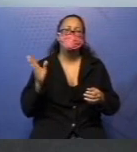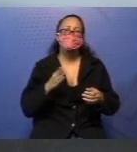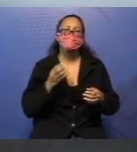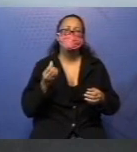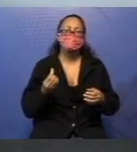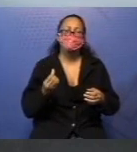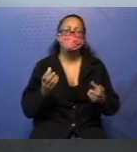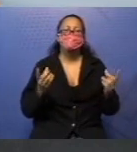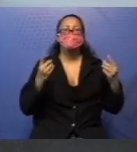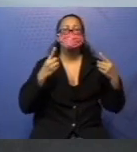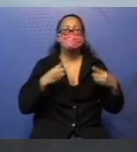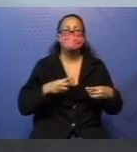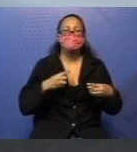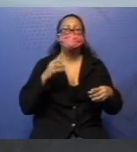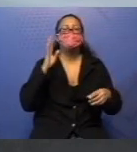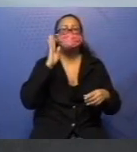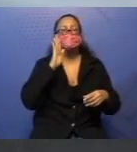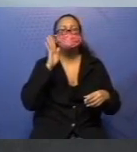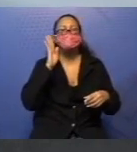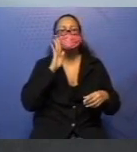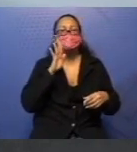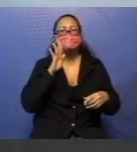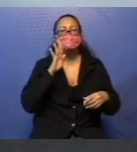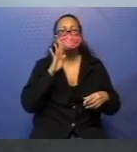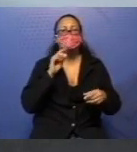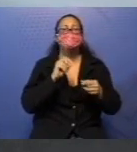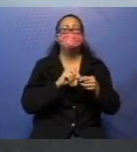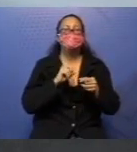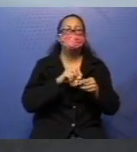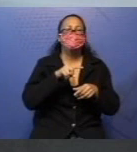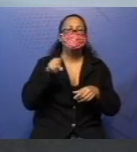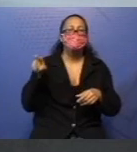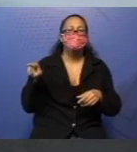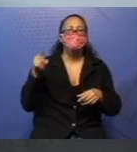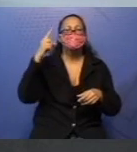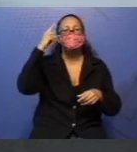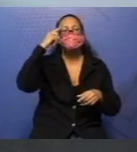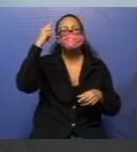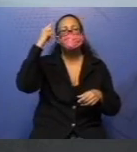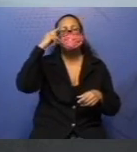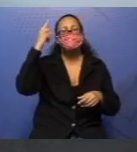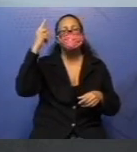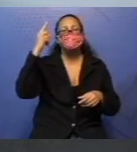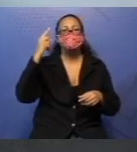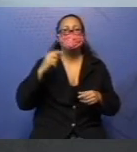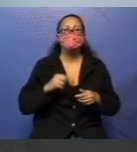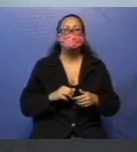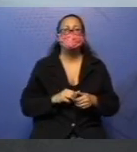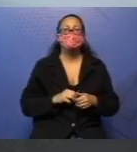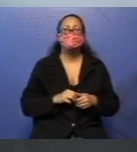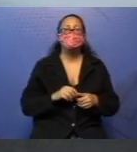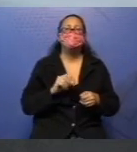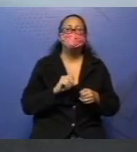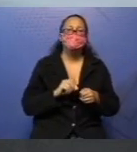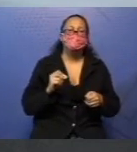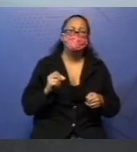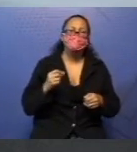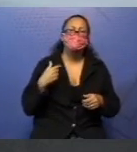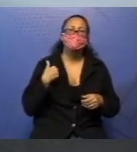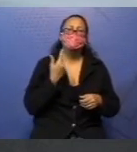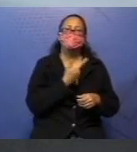desafio é muito interessante. Estimula o pensamento de vocês. Faz a gente observar